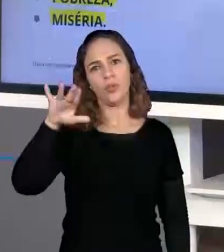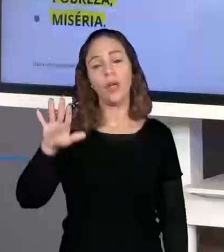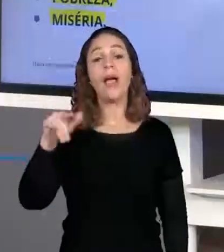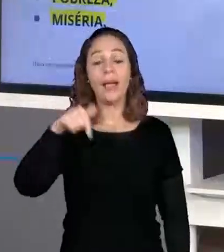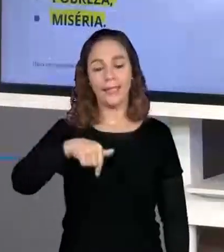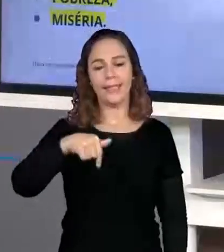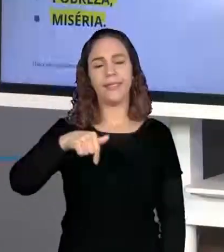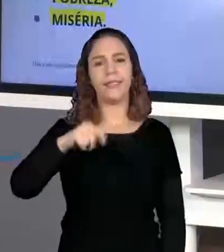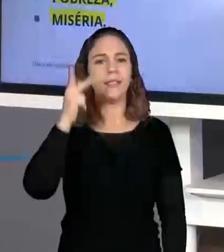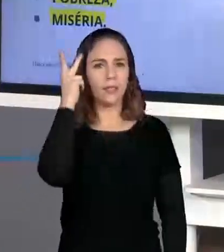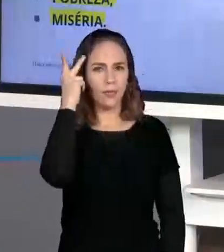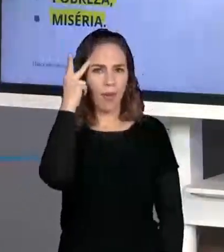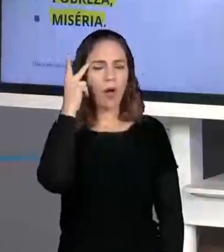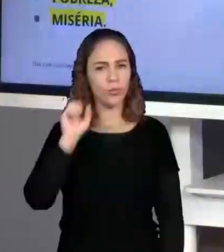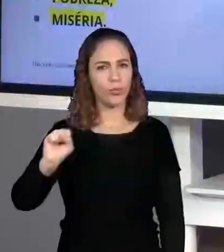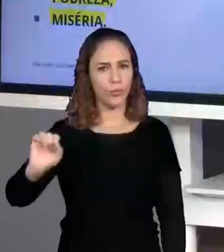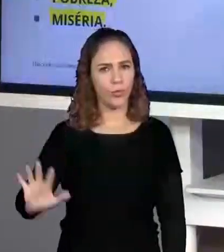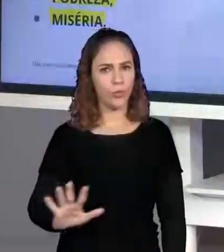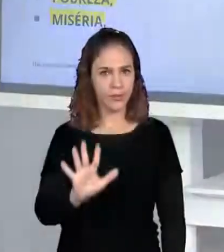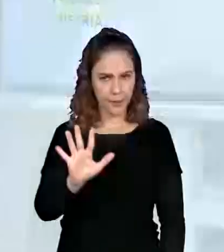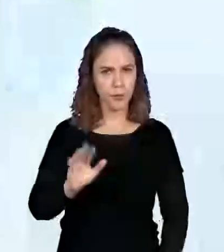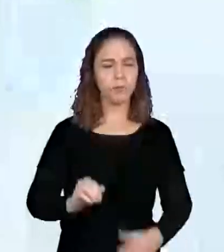Muito bem, pessoal. Vamos lá. Vem na tela comigo.